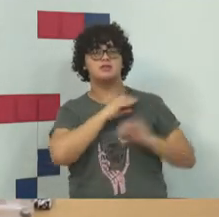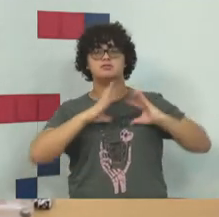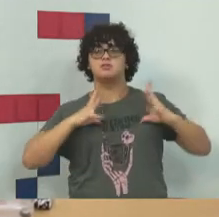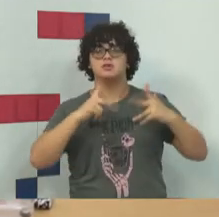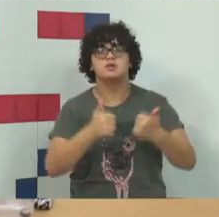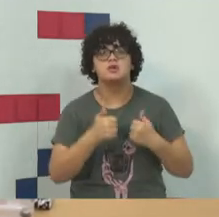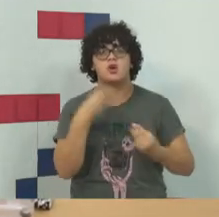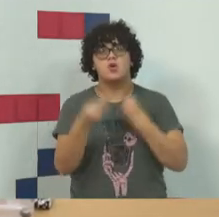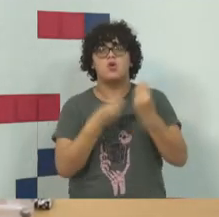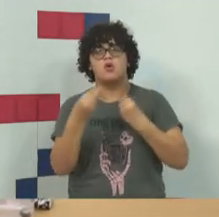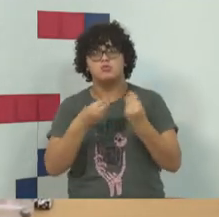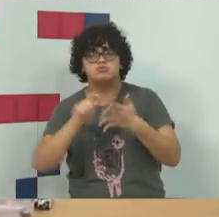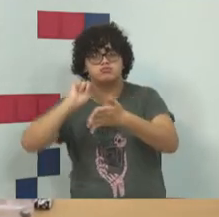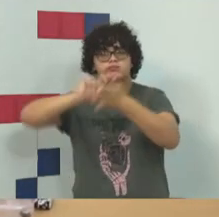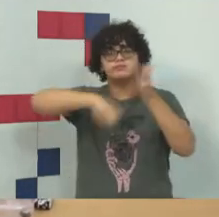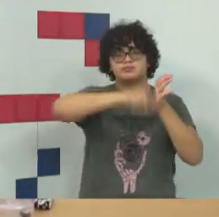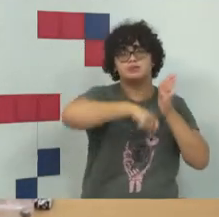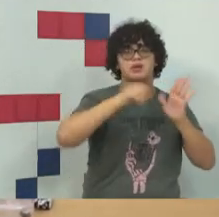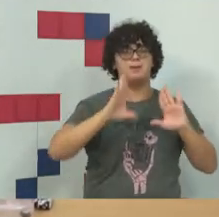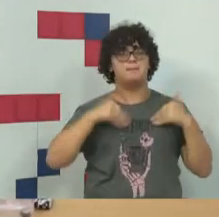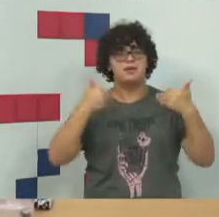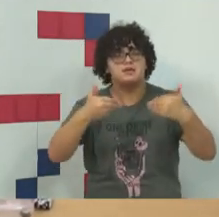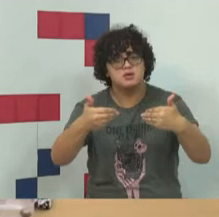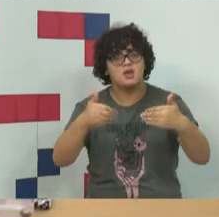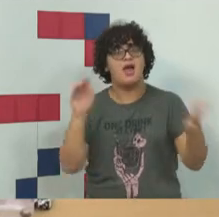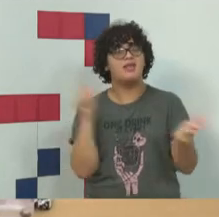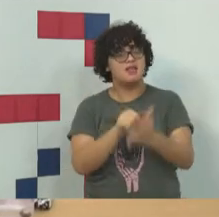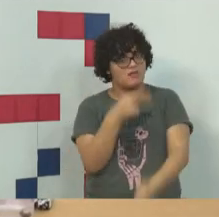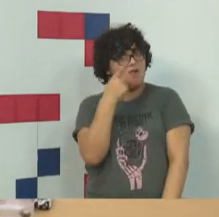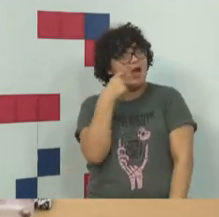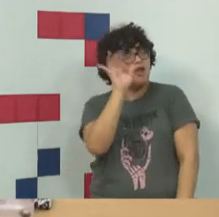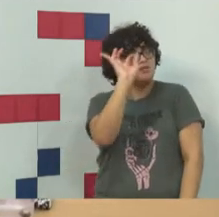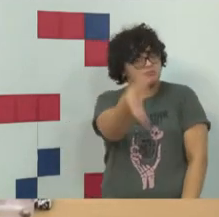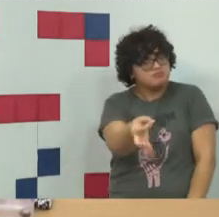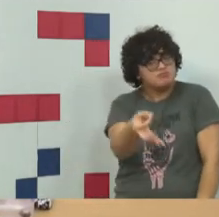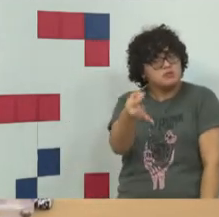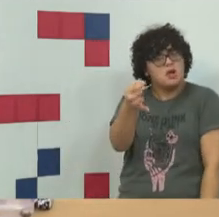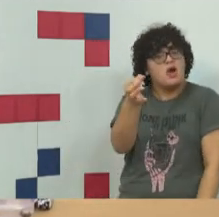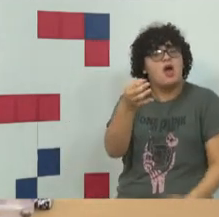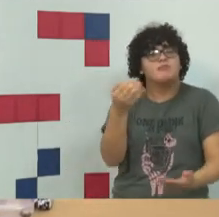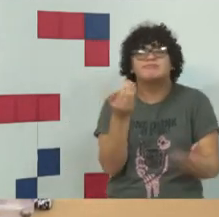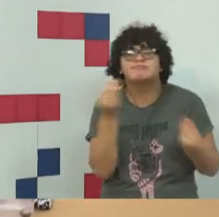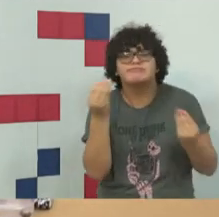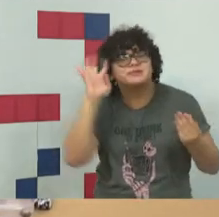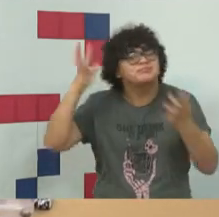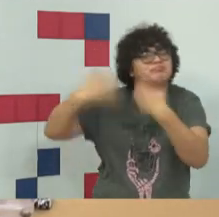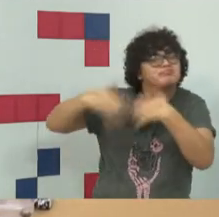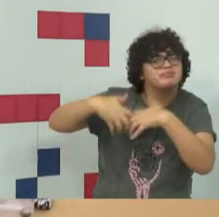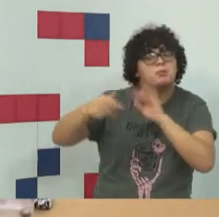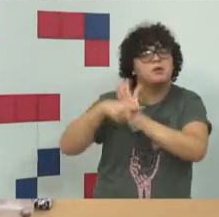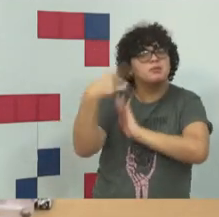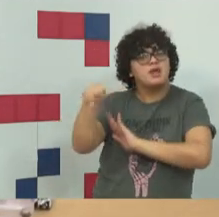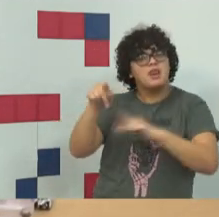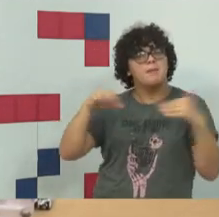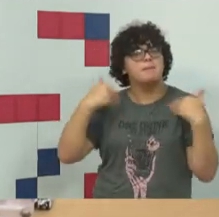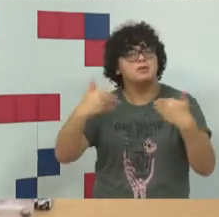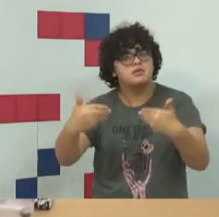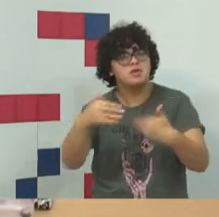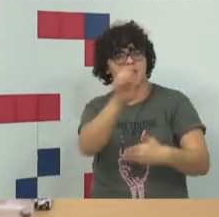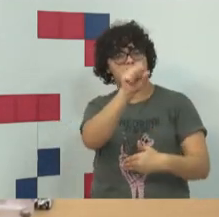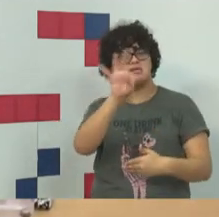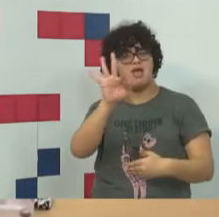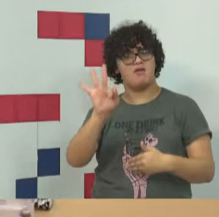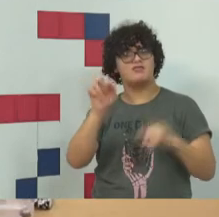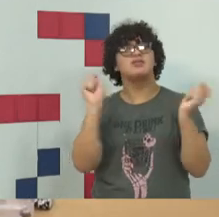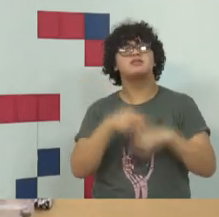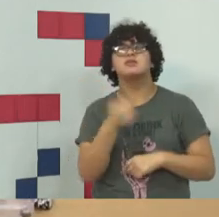o desembargador, vão ter que lidar com o ministro, e a gente vai até falar sobre a lógica dos ministros do STF, e essas pessoas, elas